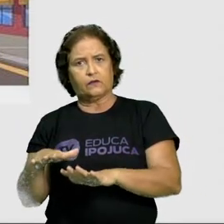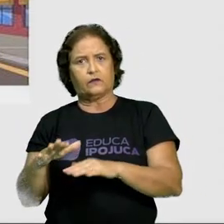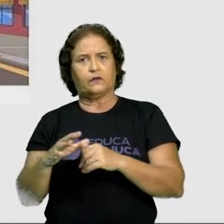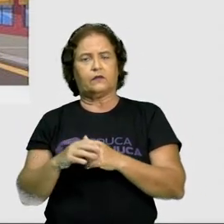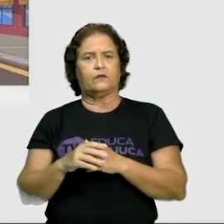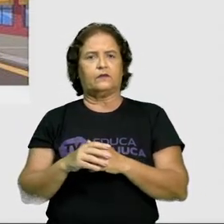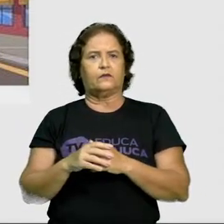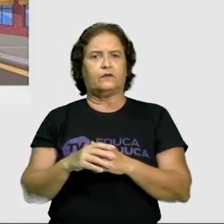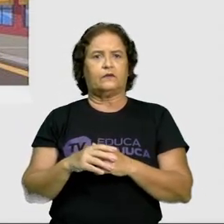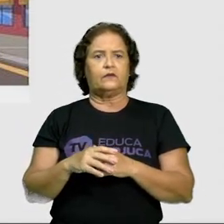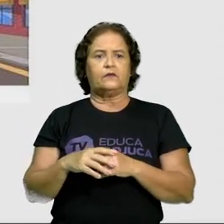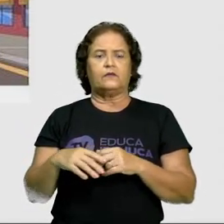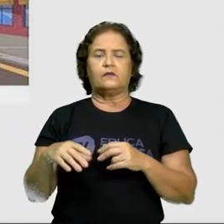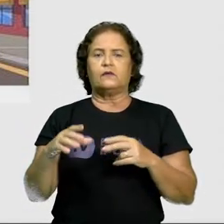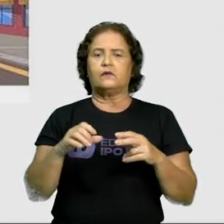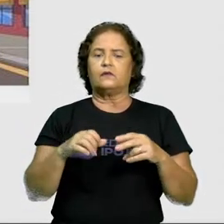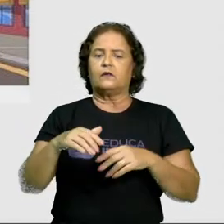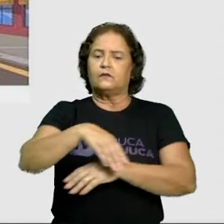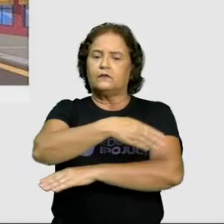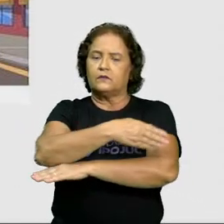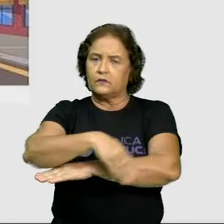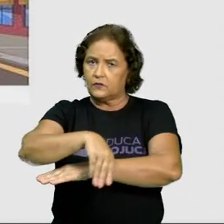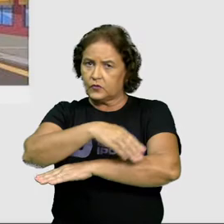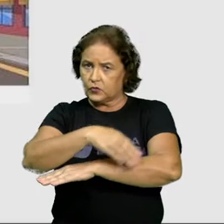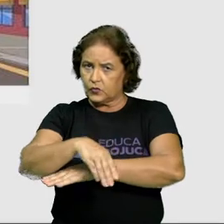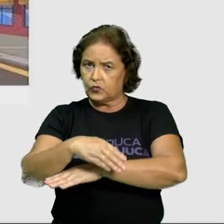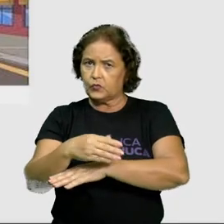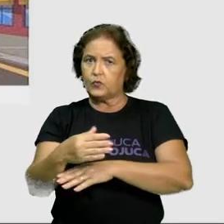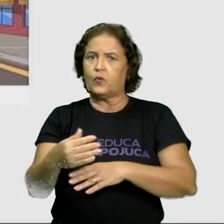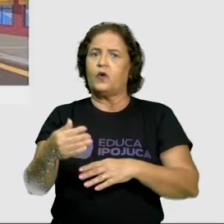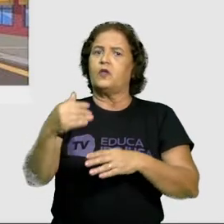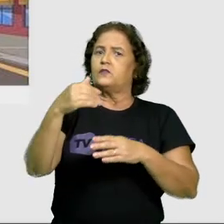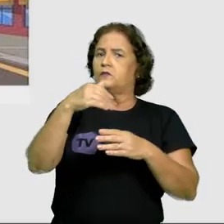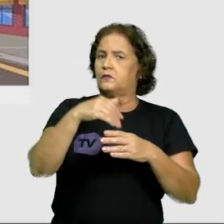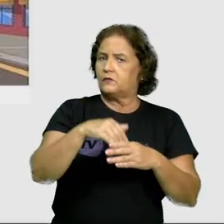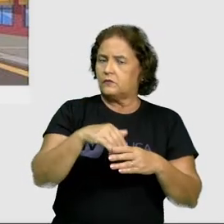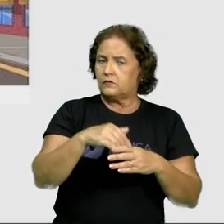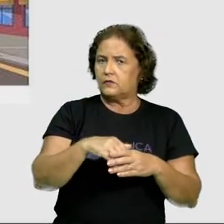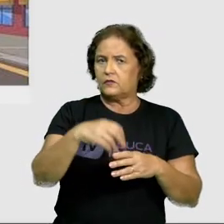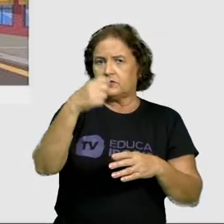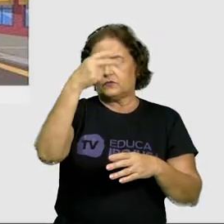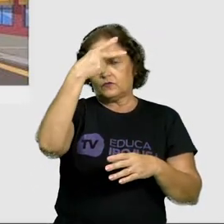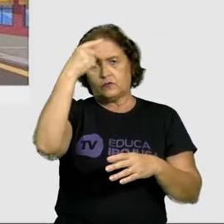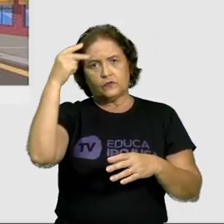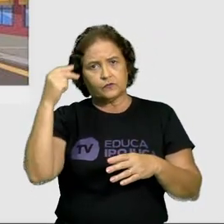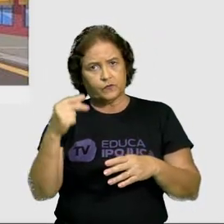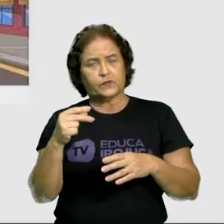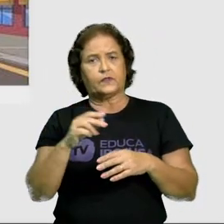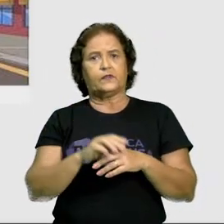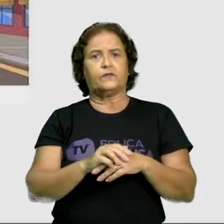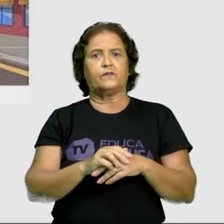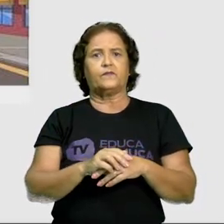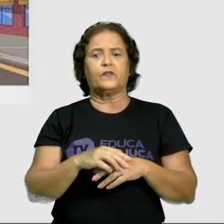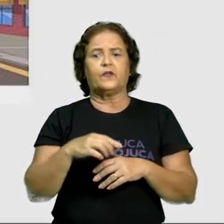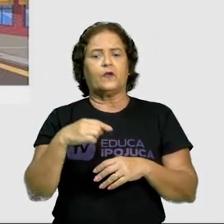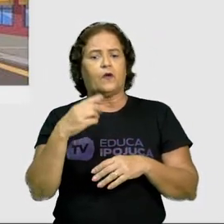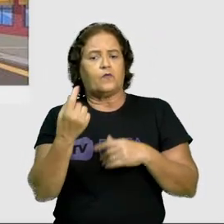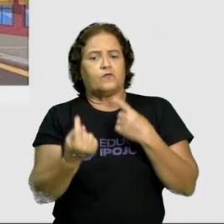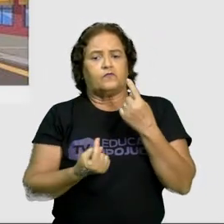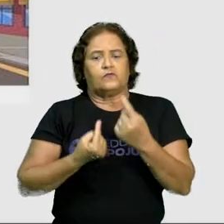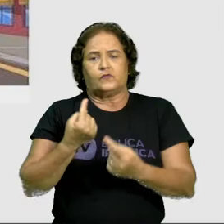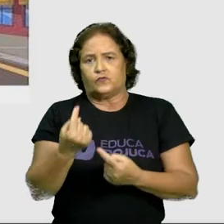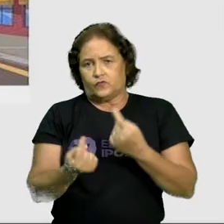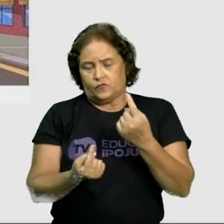Certo? As ruas, crianças, elas fazem parte dos bairros, né? Algumas delas são tranquilas